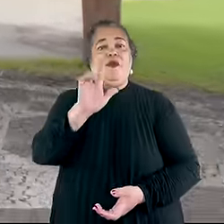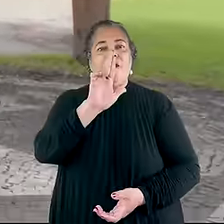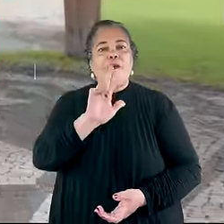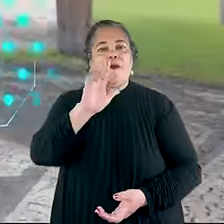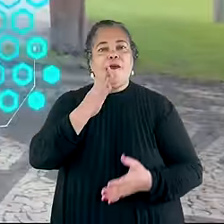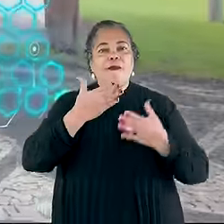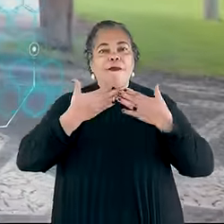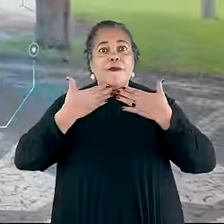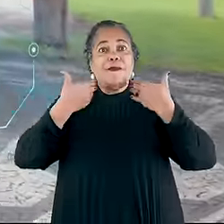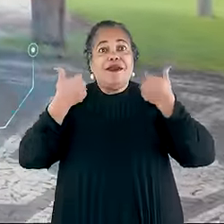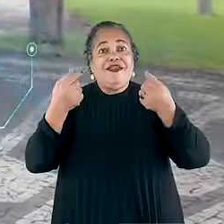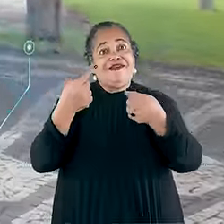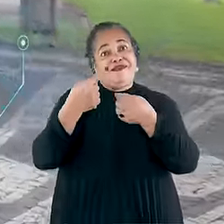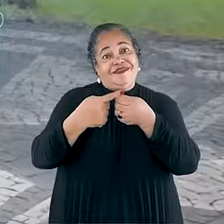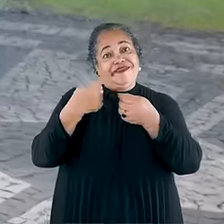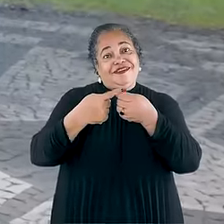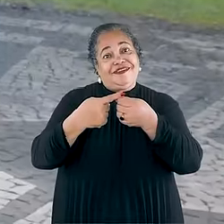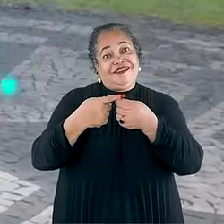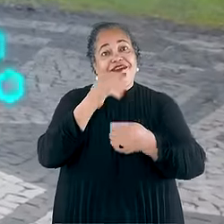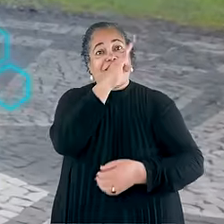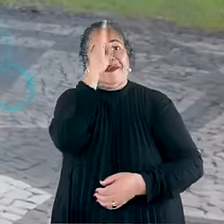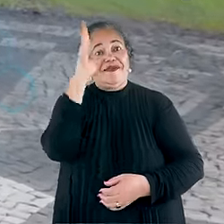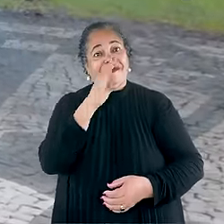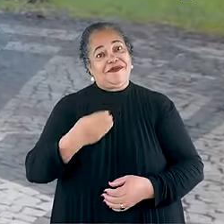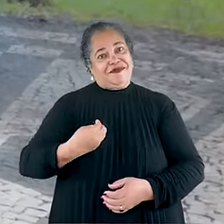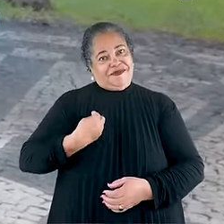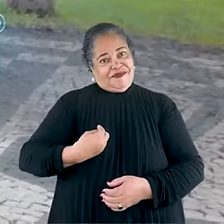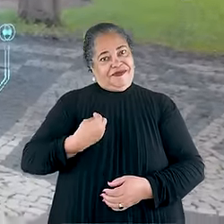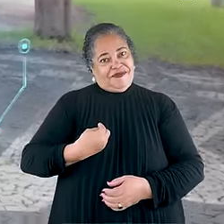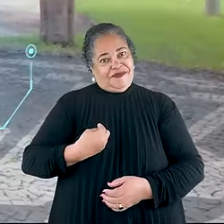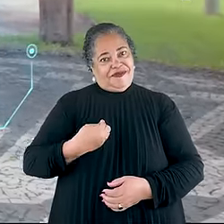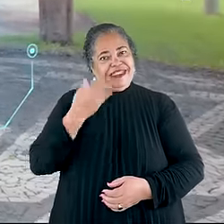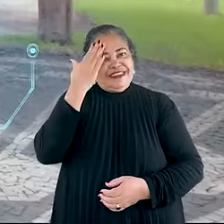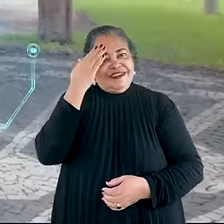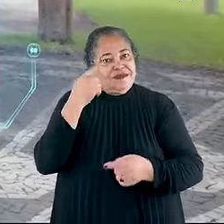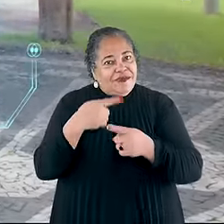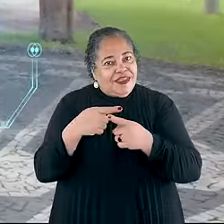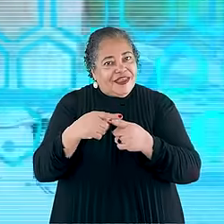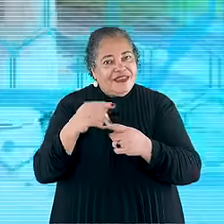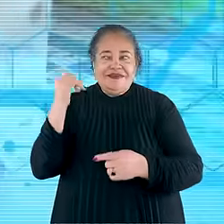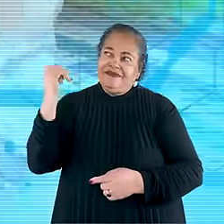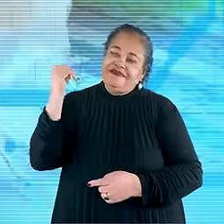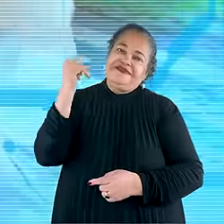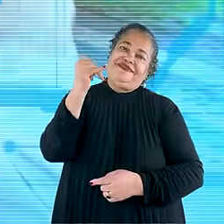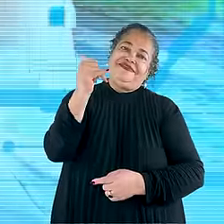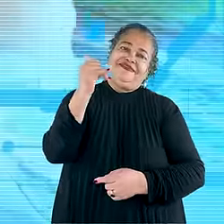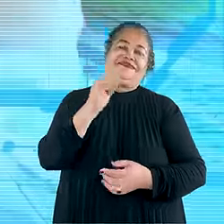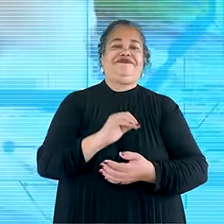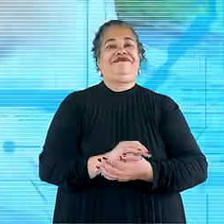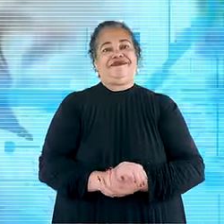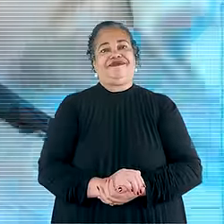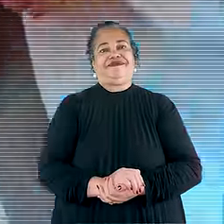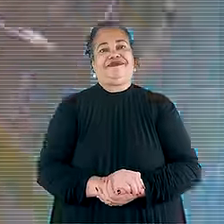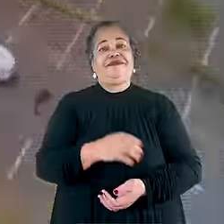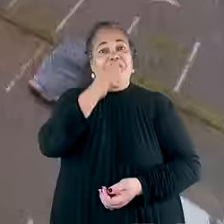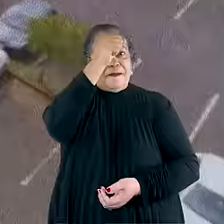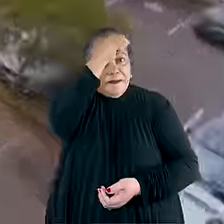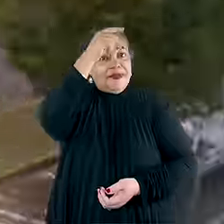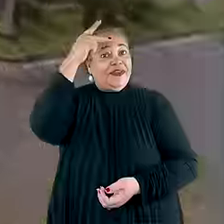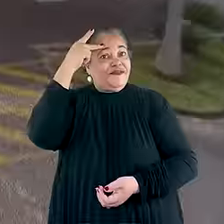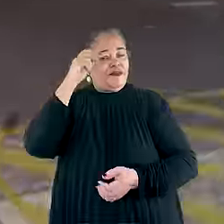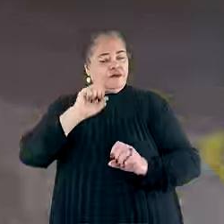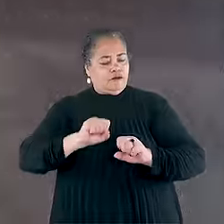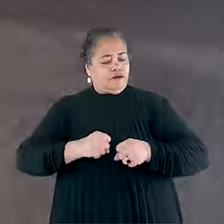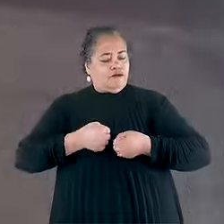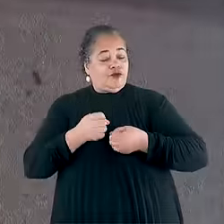O Berlândia se tornou uma das melhores cidades pra se viver no Brasil. E sabe por quê? Conta pra eles, Droninho! A